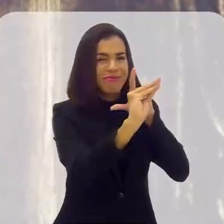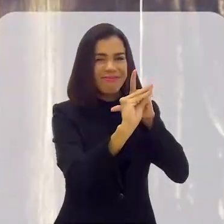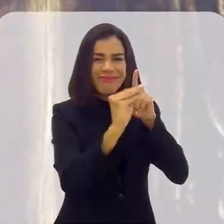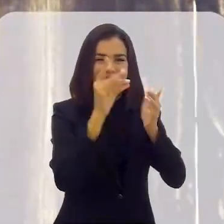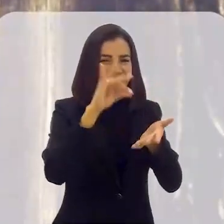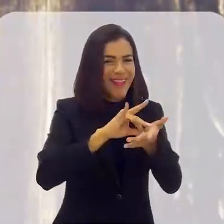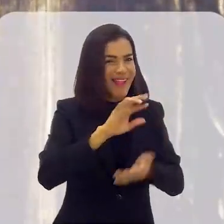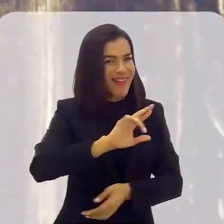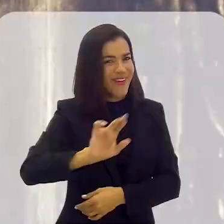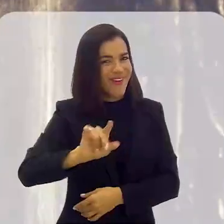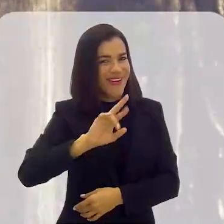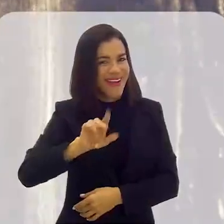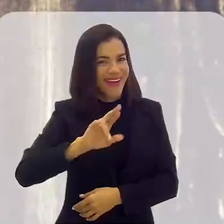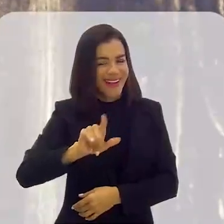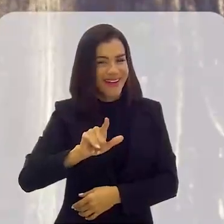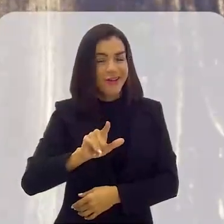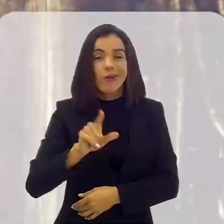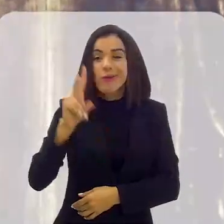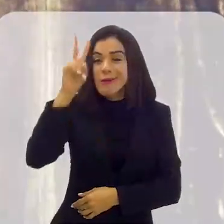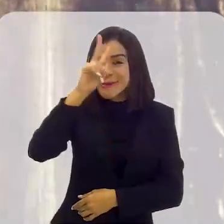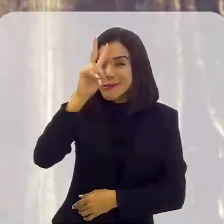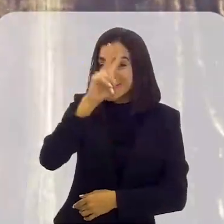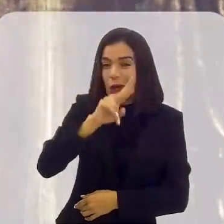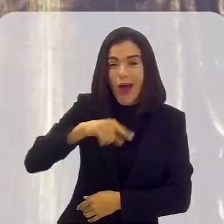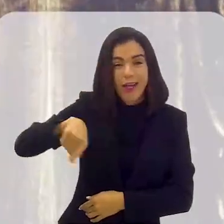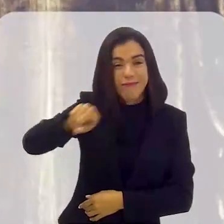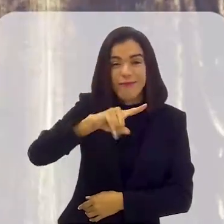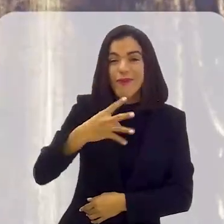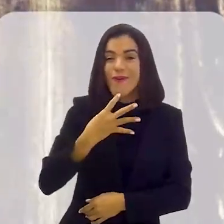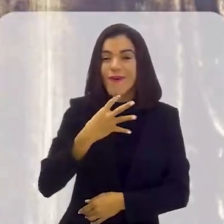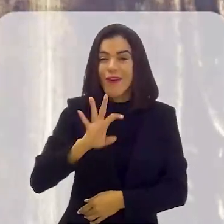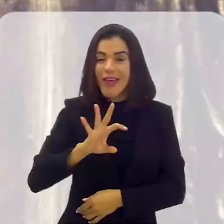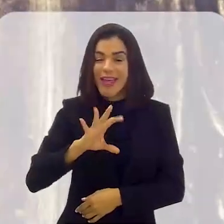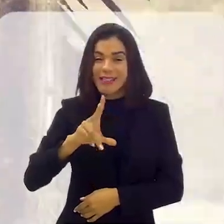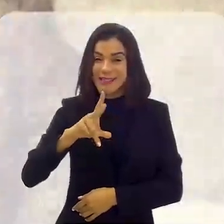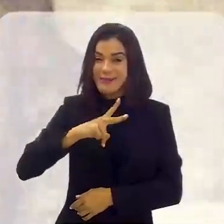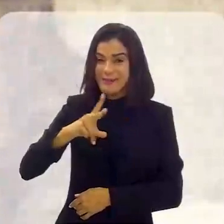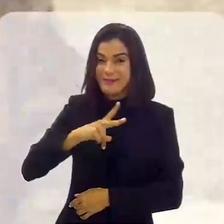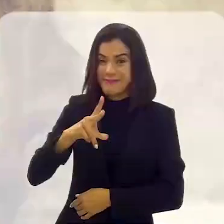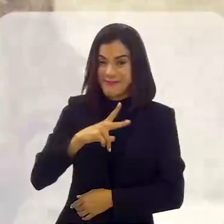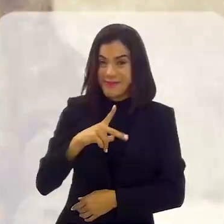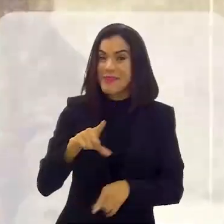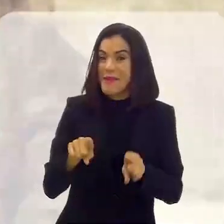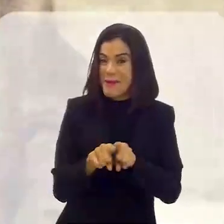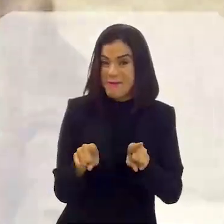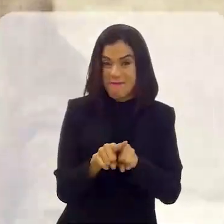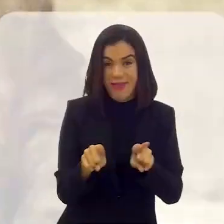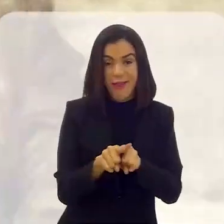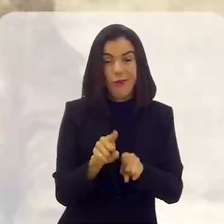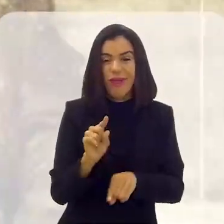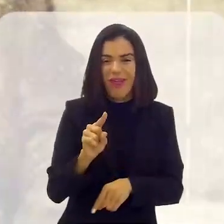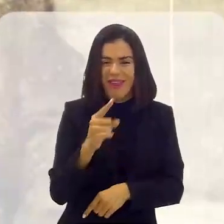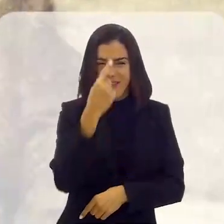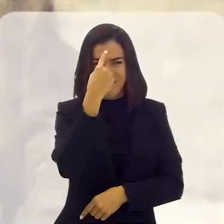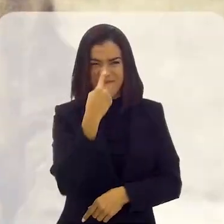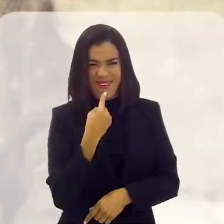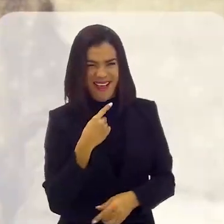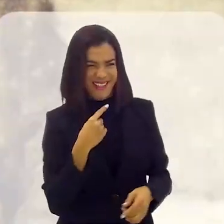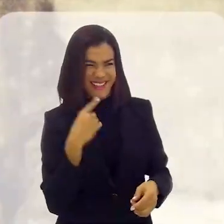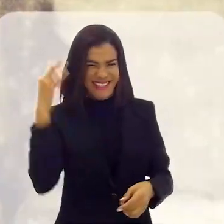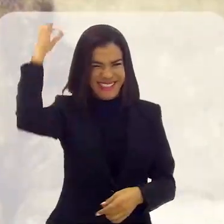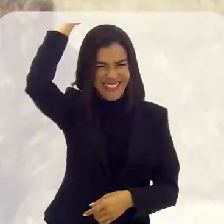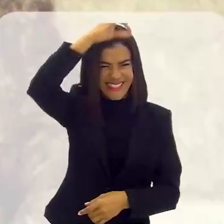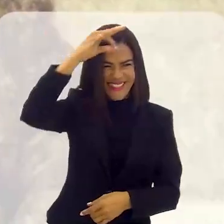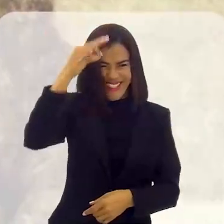de forma que não corresponde aos fatos, uma história pouco conhecida da vida pessoal de Tiradentes também afasta